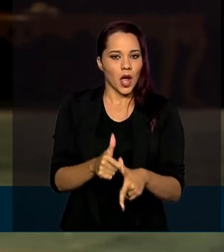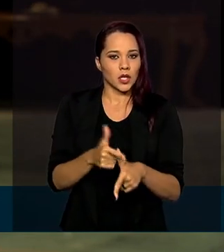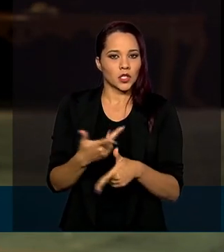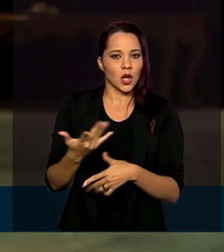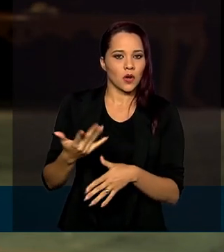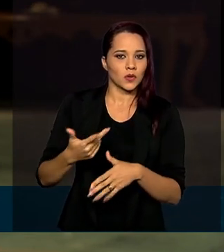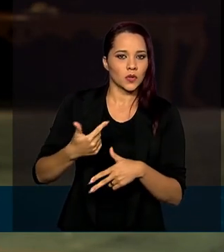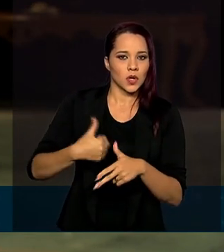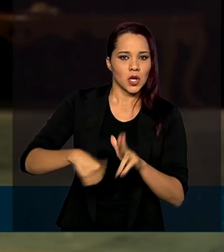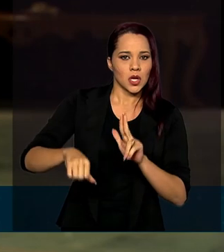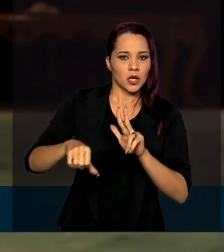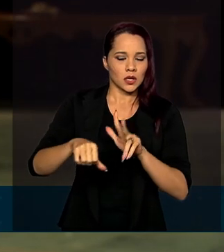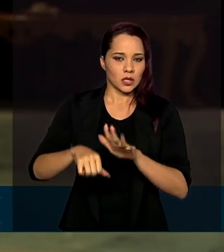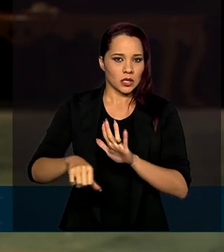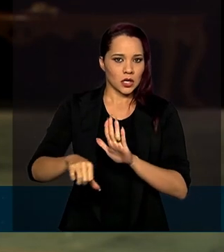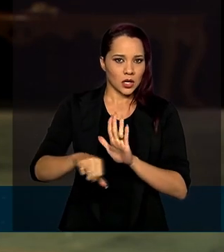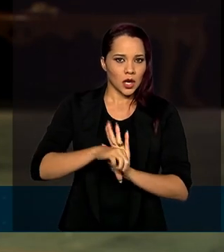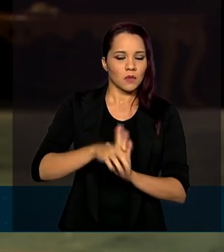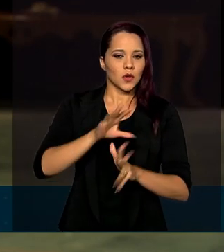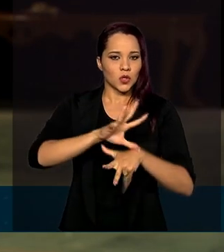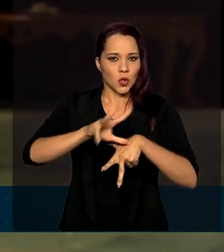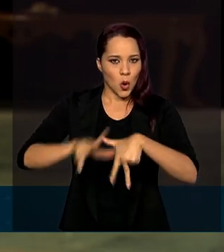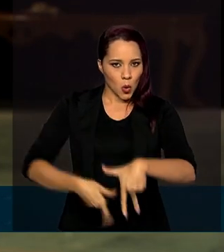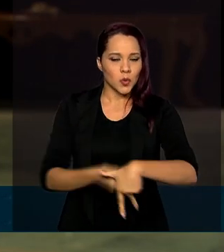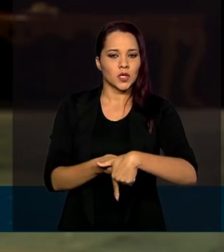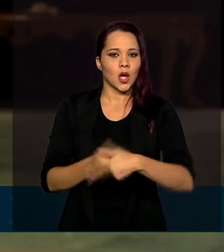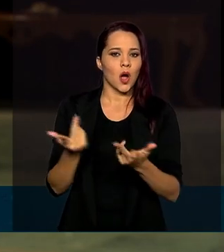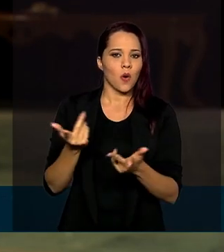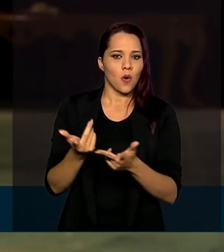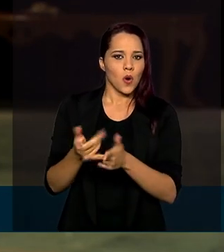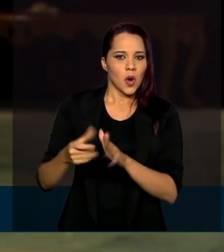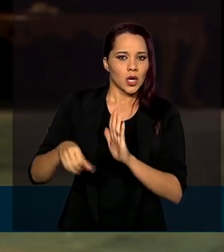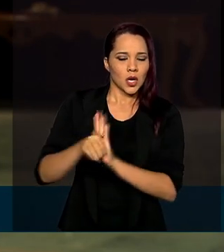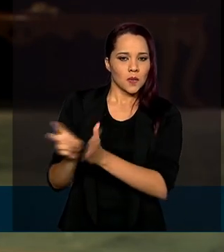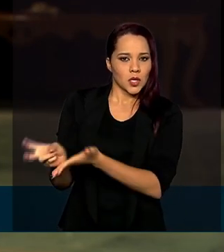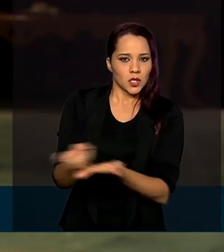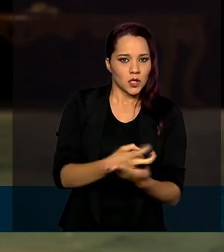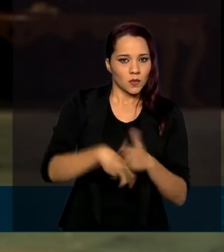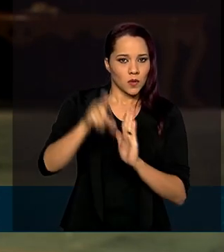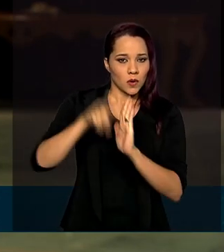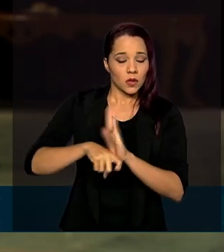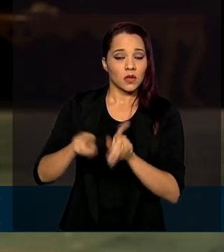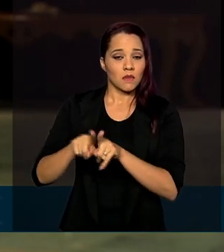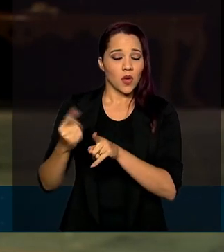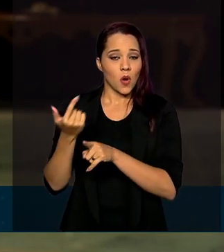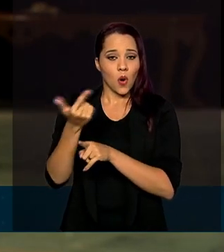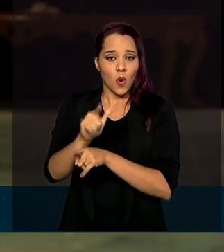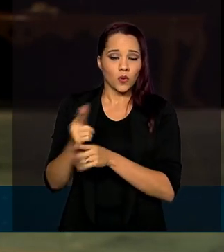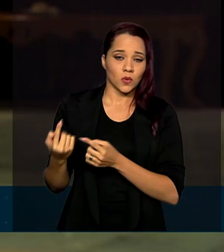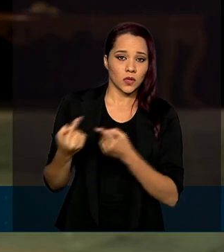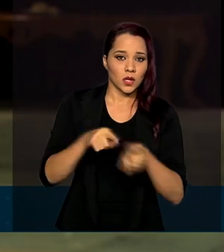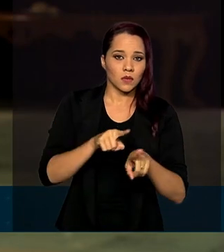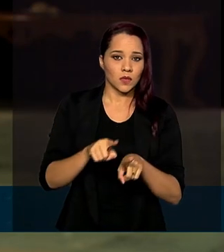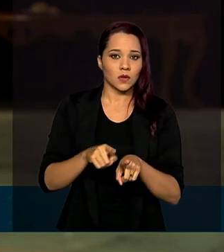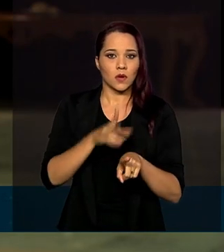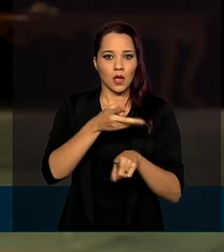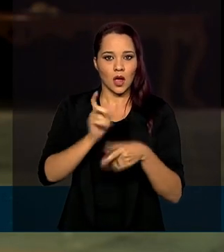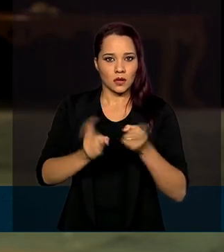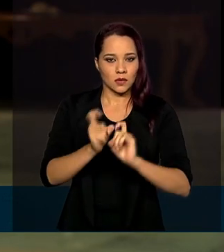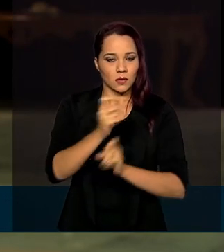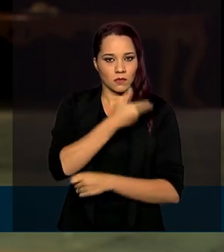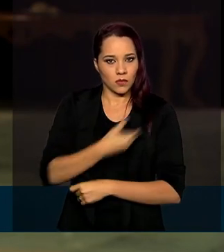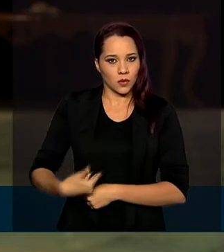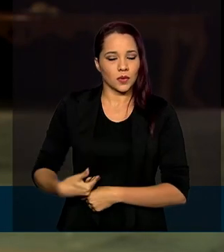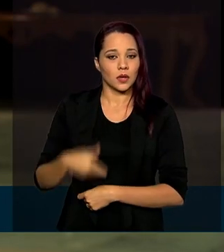lavagem de dinheiro, corrupção, crimes tributários e outros crimes contra a administração pública. Com isso,